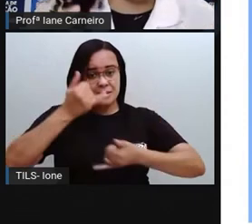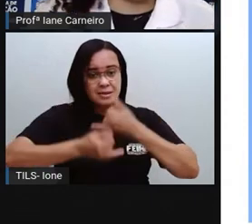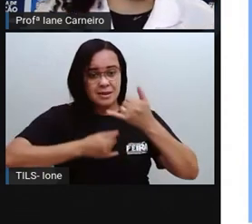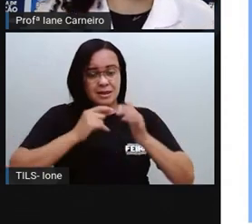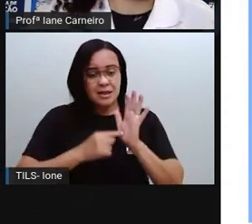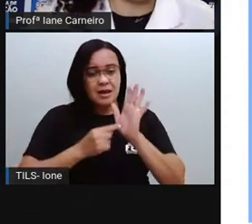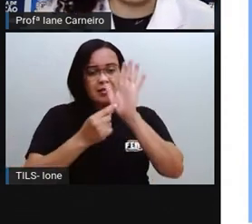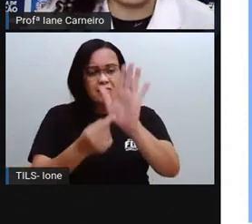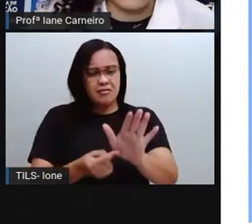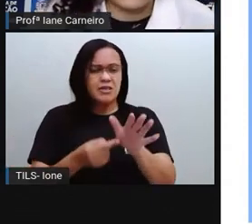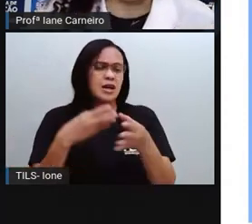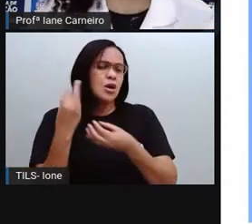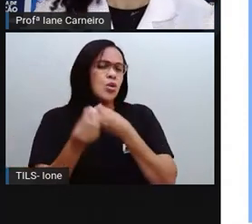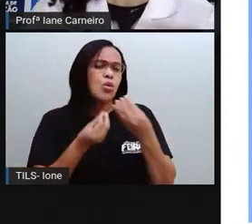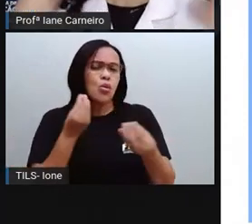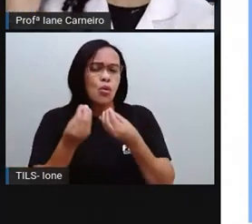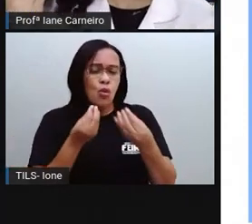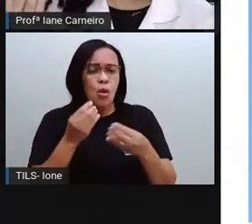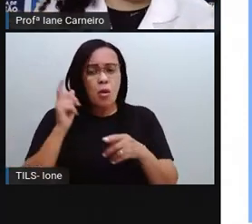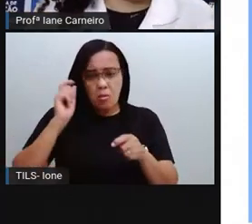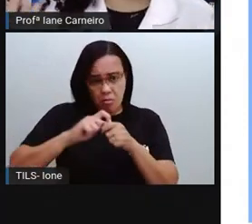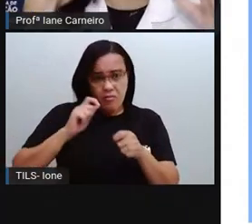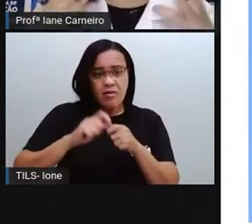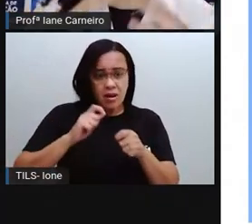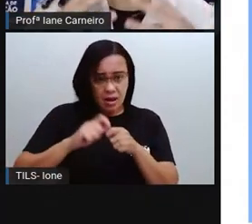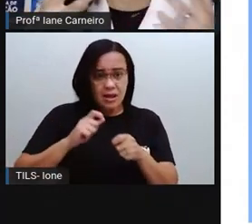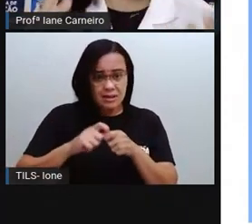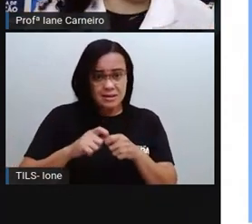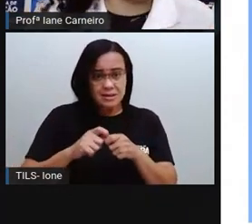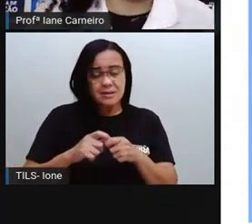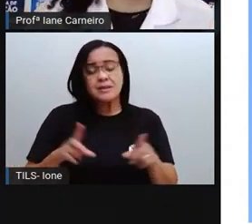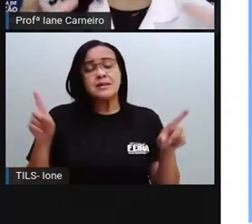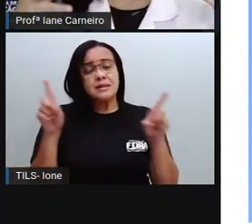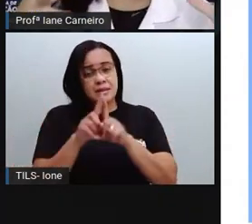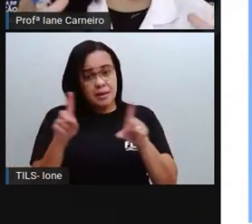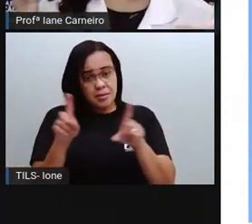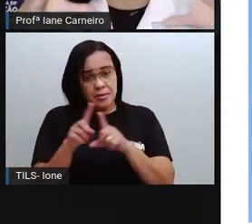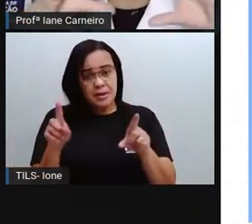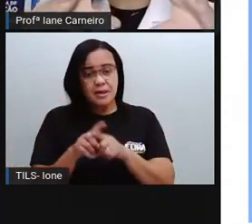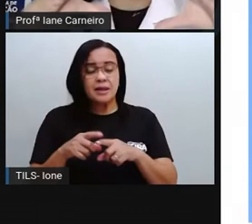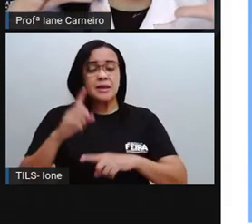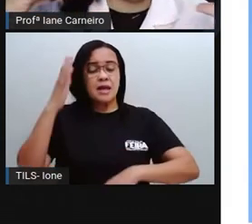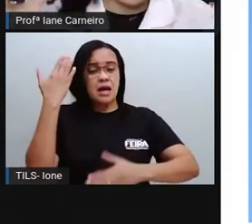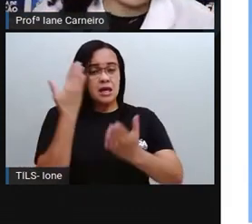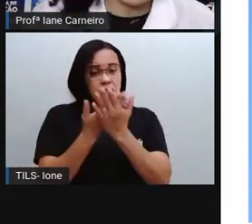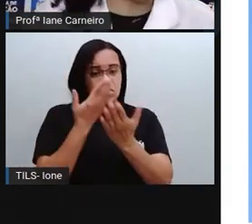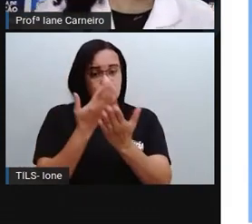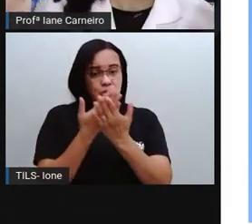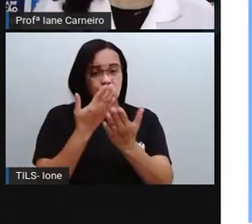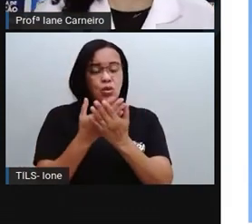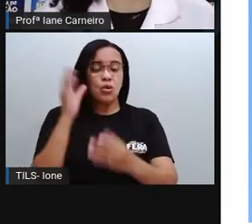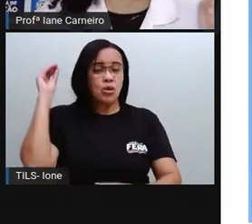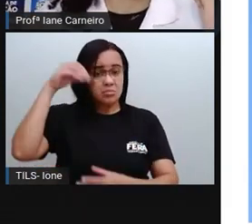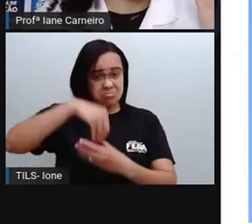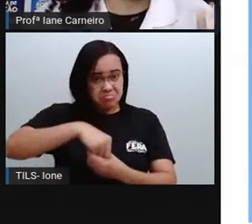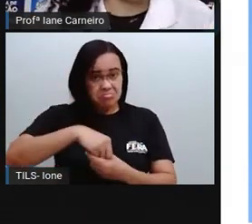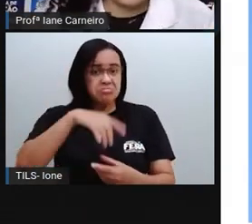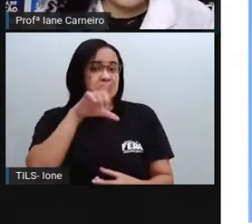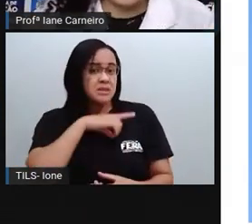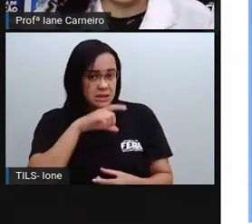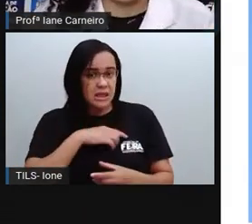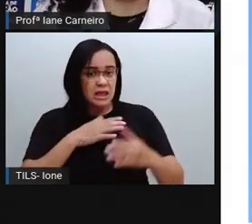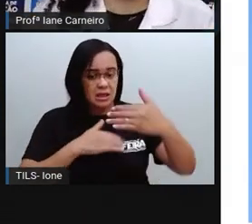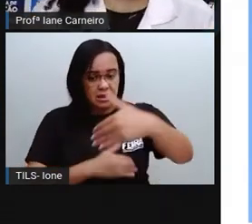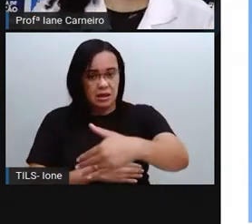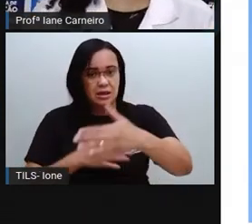concretamente o material dourado. Nas escolas, geralmente tem, né, esse material, ele vem numa caixa e aí vem vários